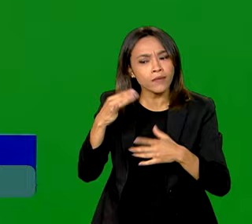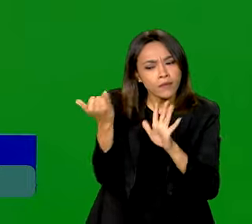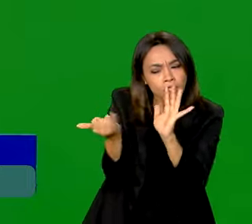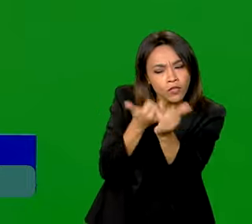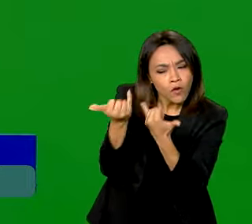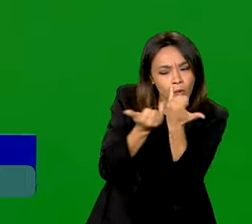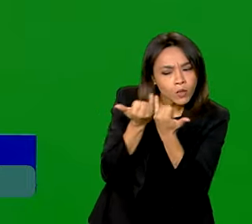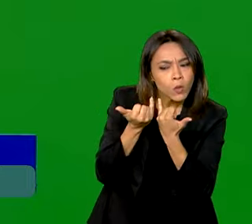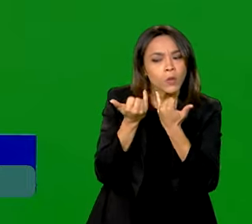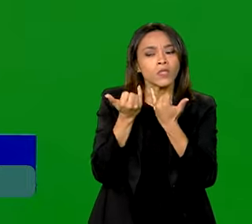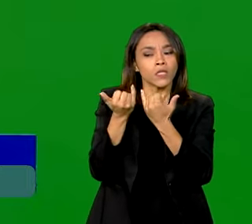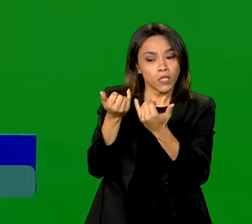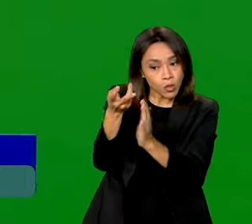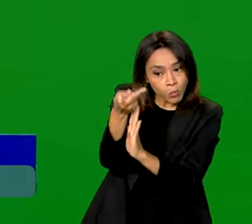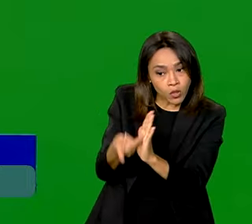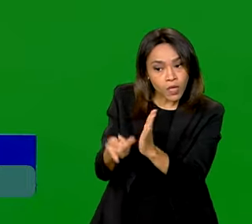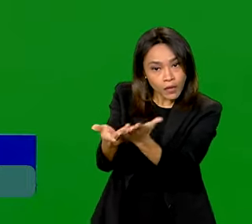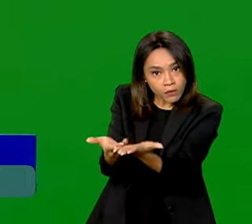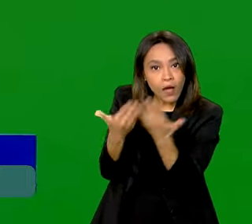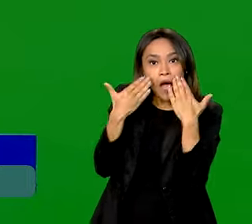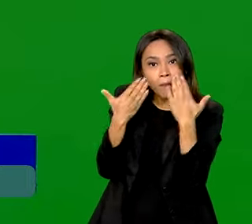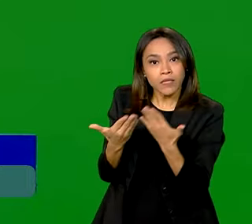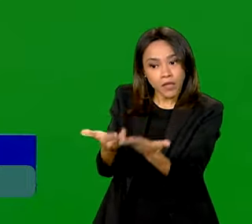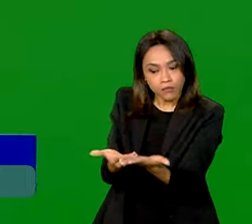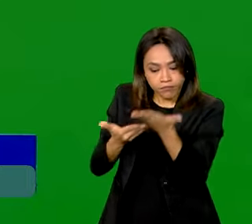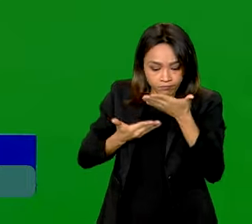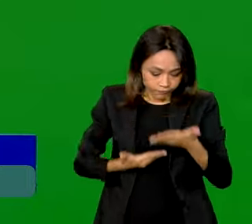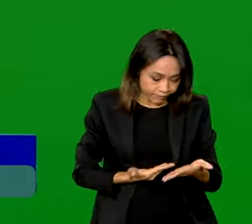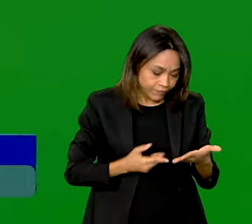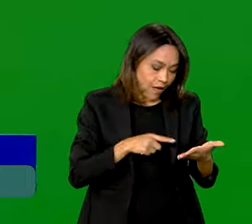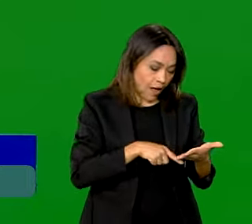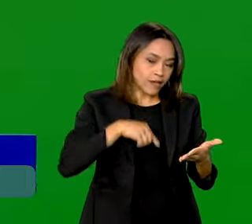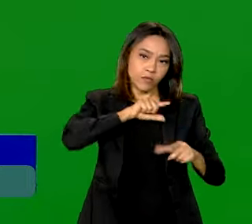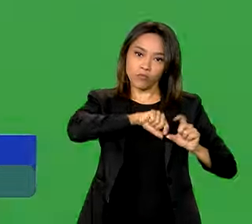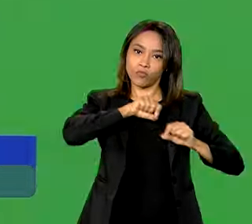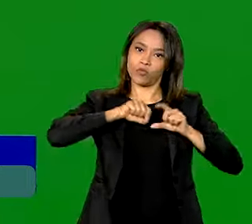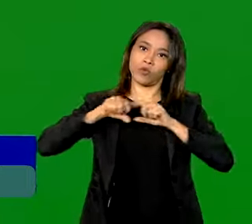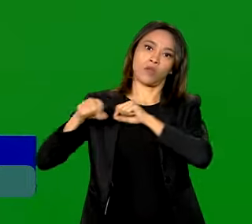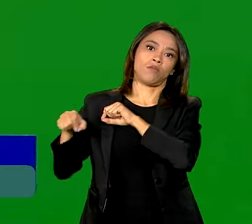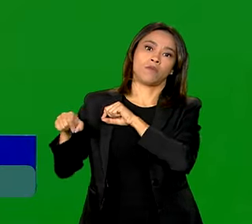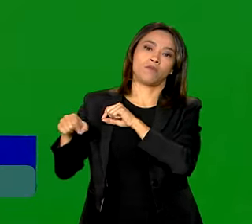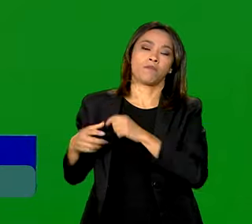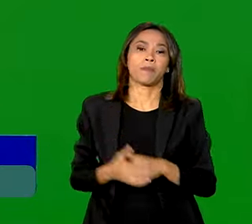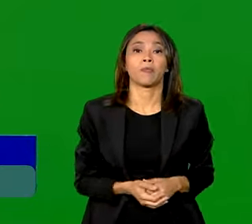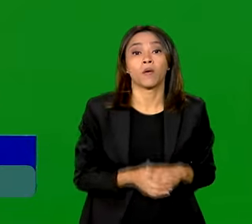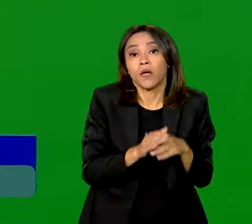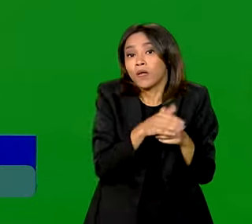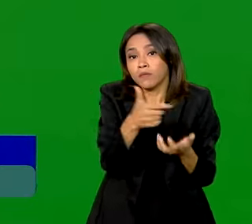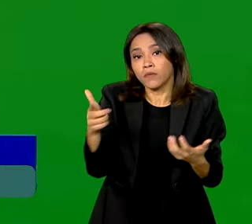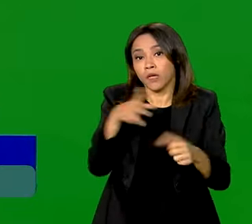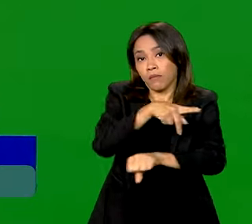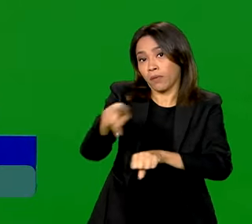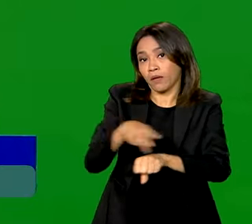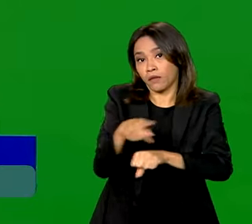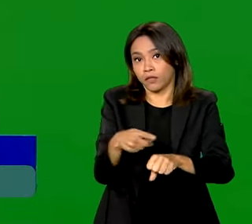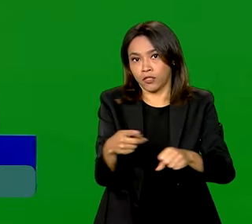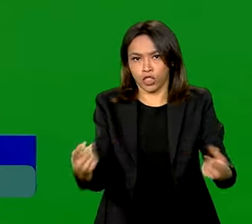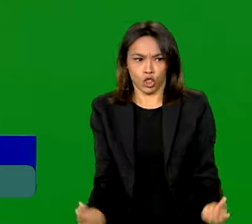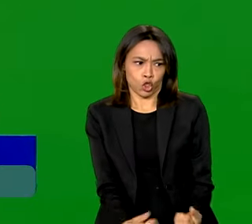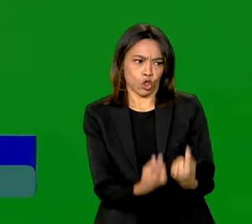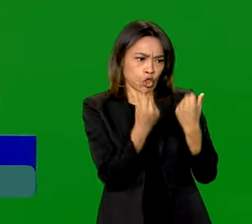e nos projetos apresentados pelos prefeitos que eles são selecionados. Não tem país rico com cidade pobre.